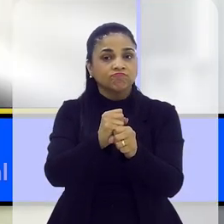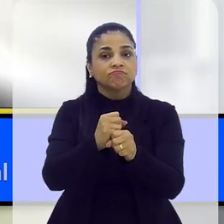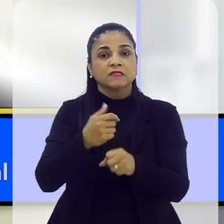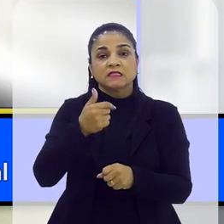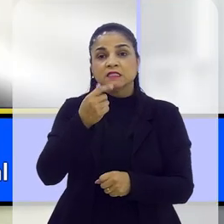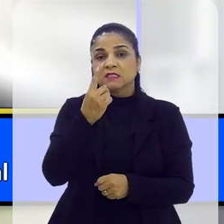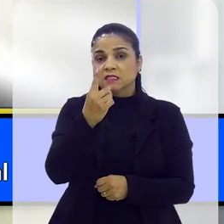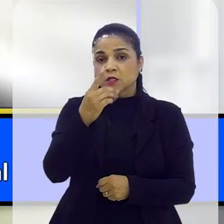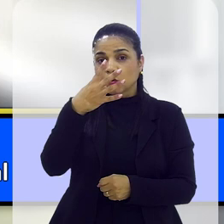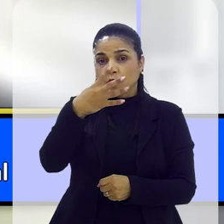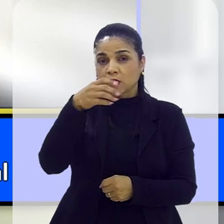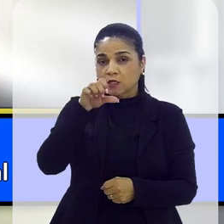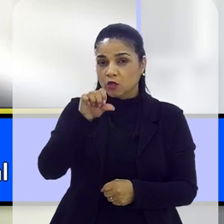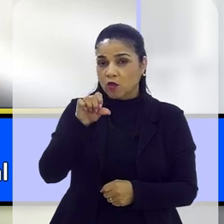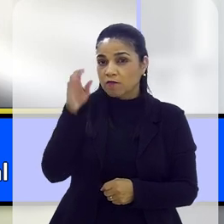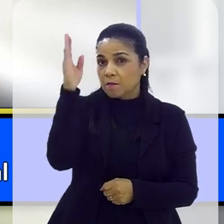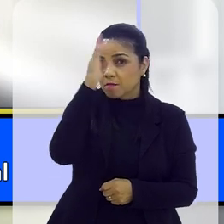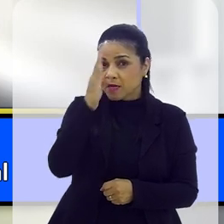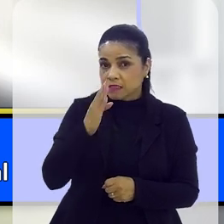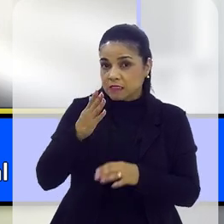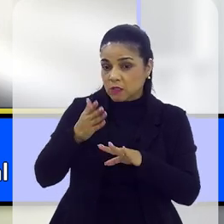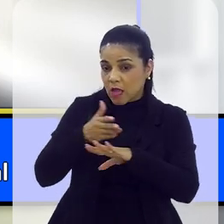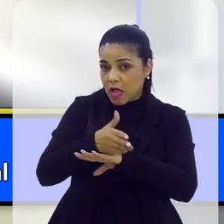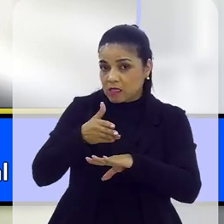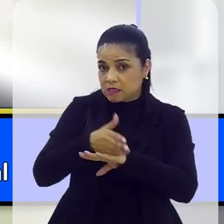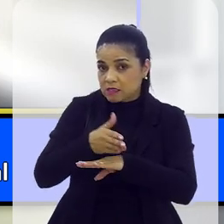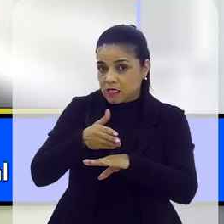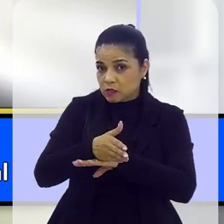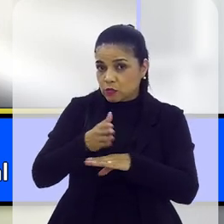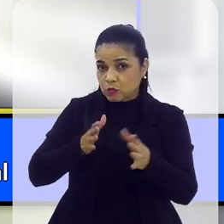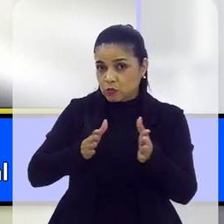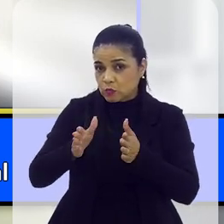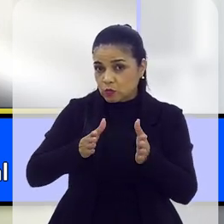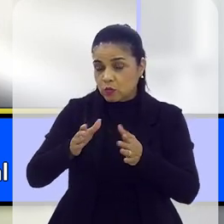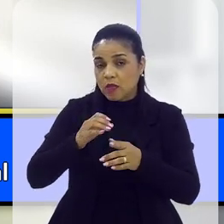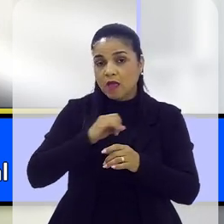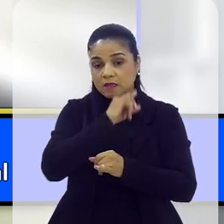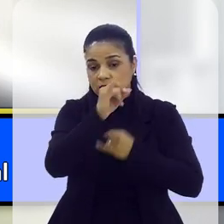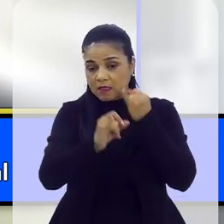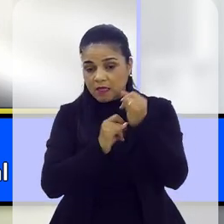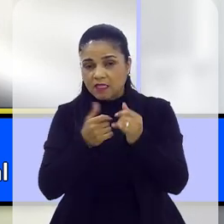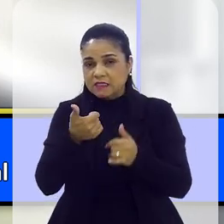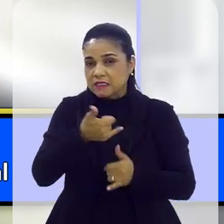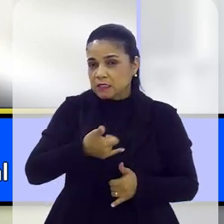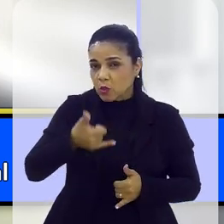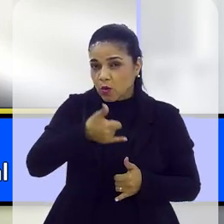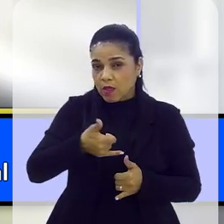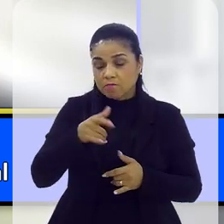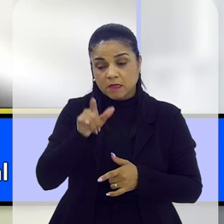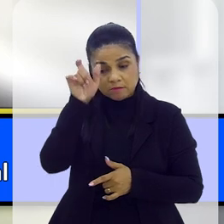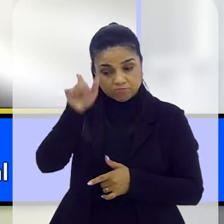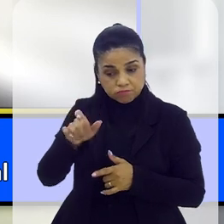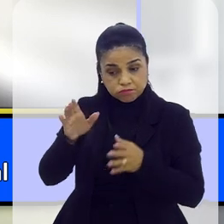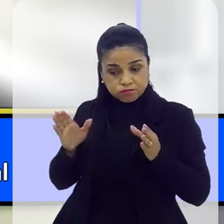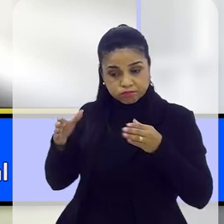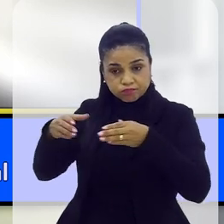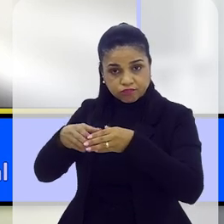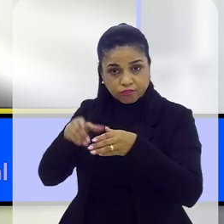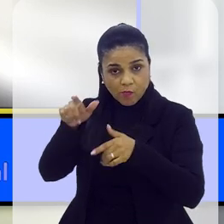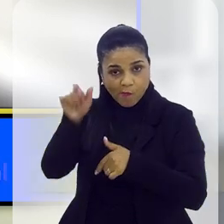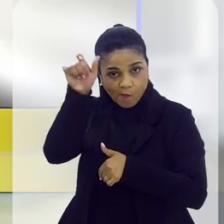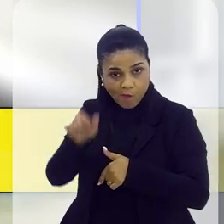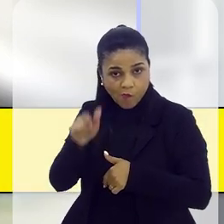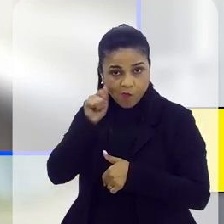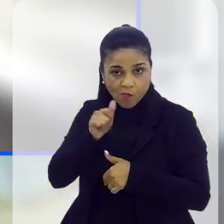149 milhões de brasileiros que acessam a internet pelo celular por outros dispositivos, mas em relação às mulheres,